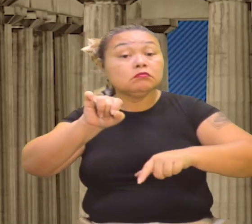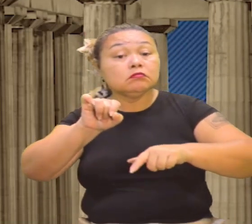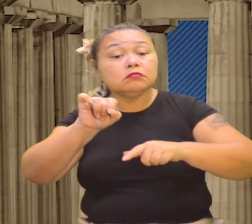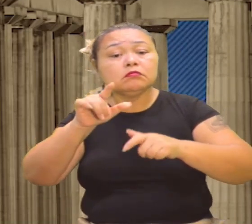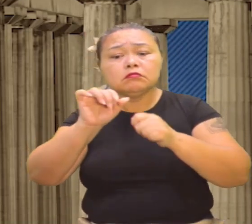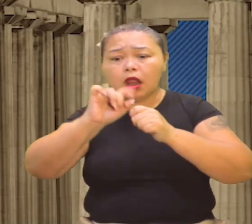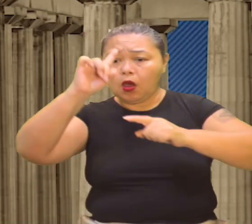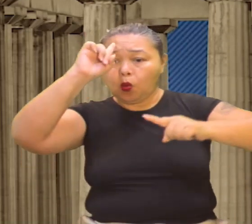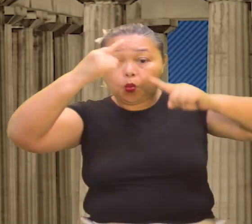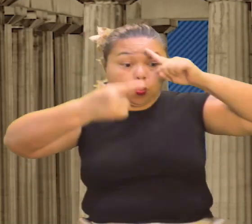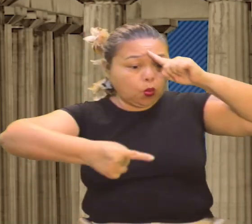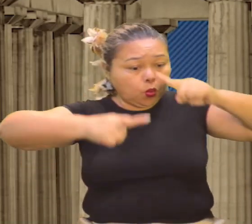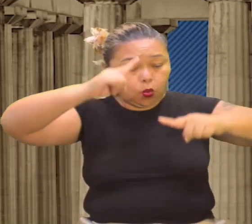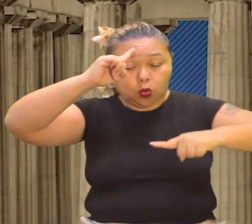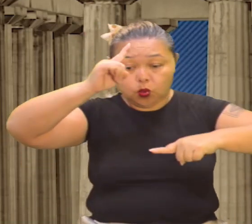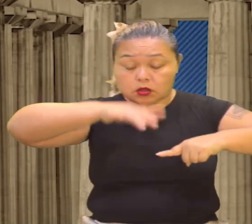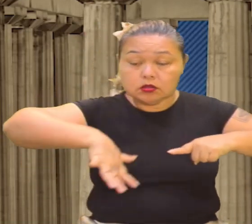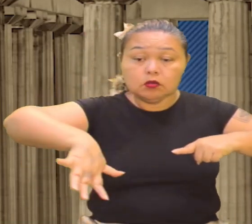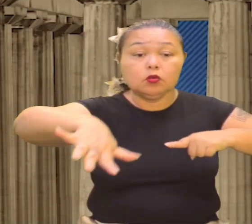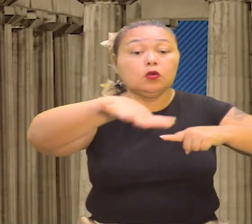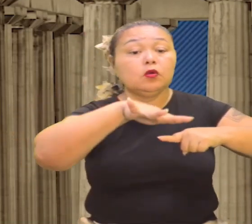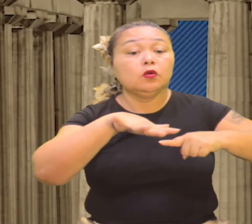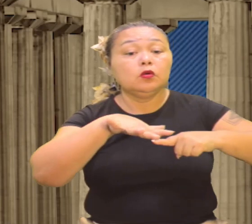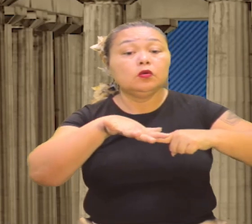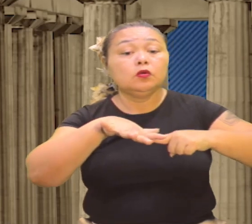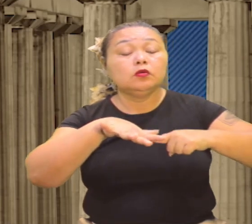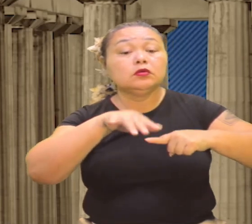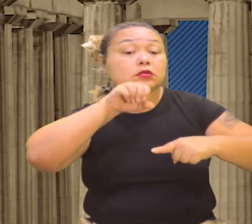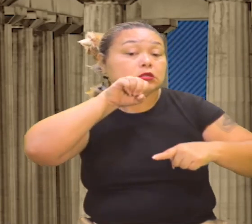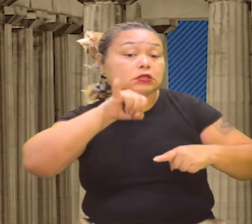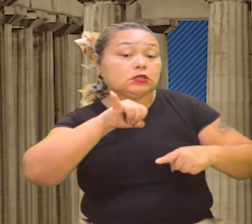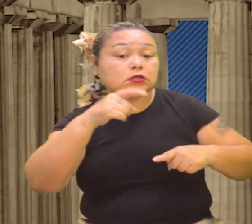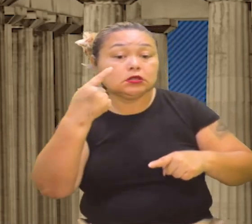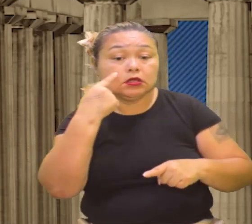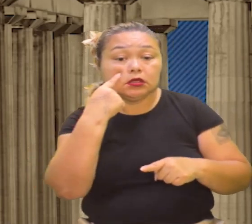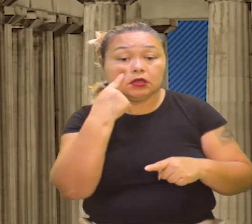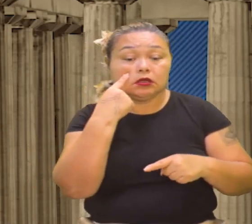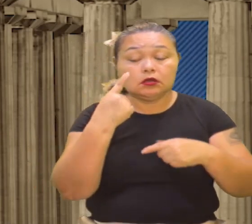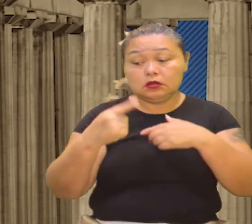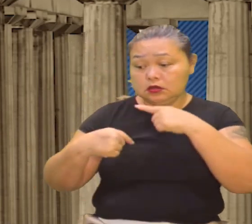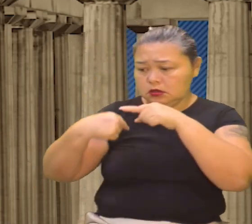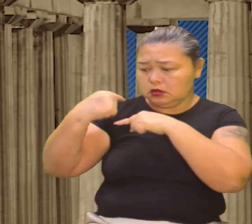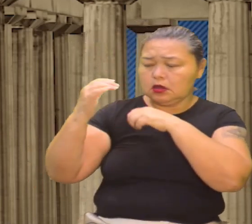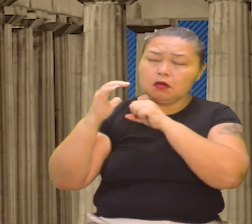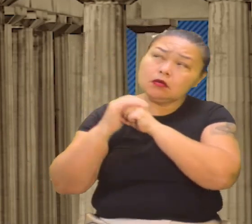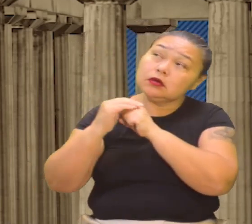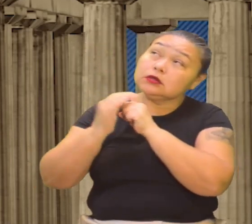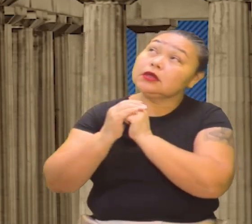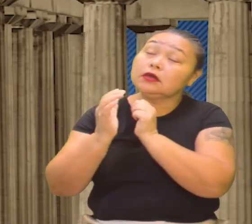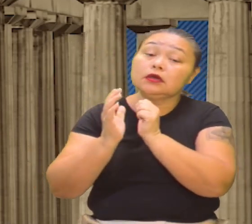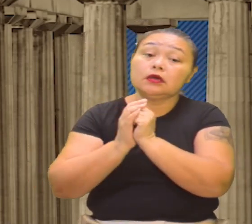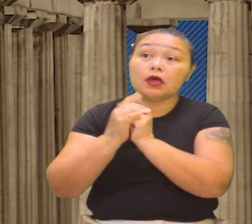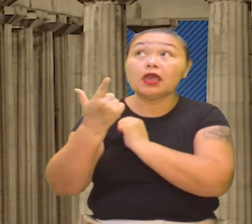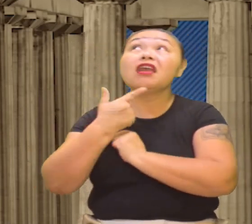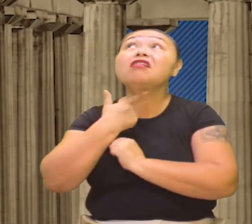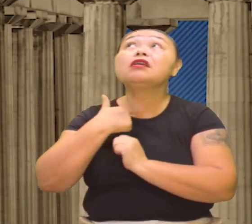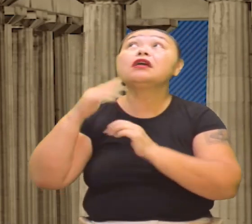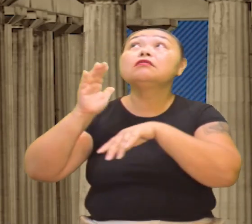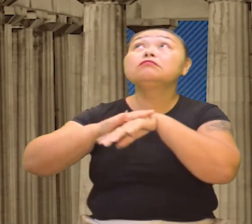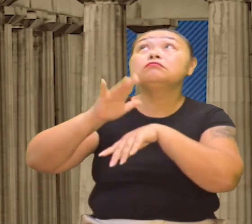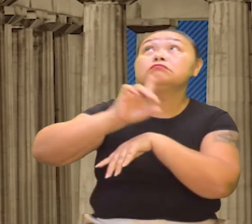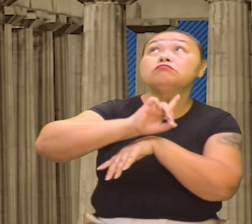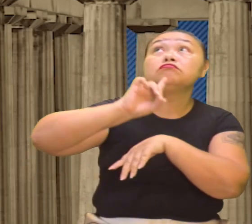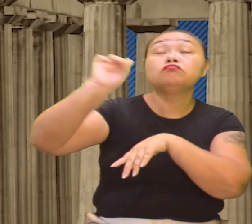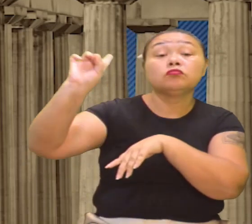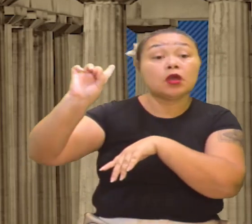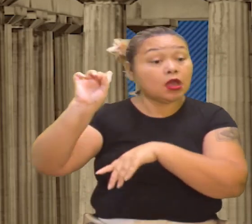governar o local, etc. e se ele via, com alinhada as suas orações, que era vontade de Deus,